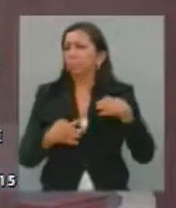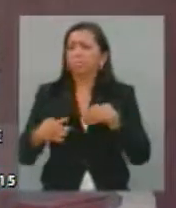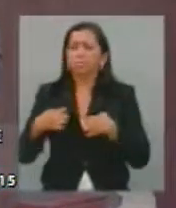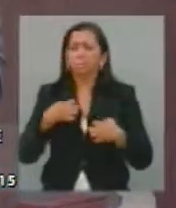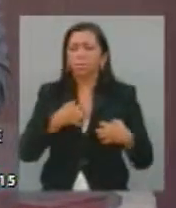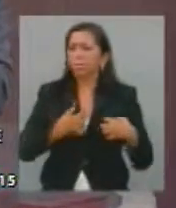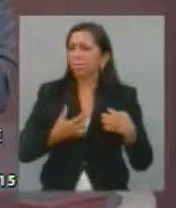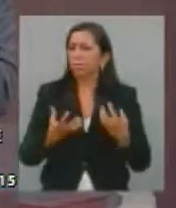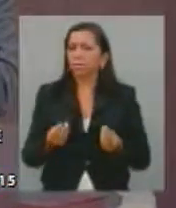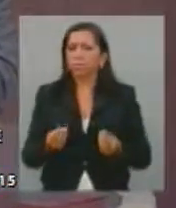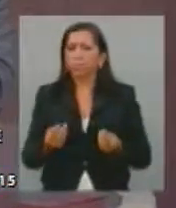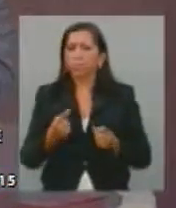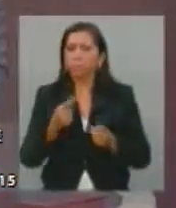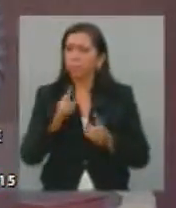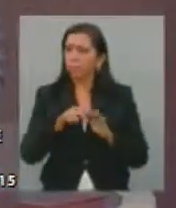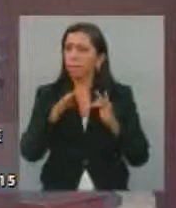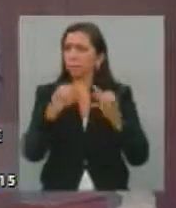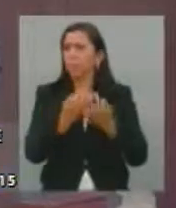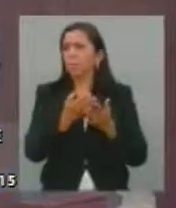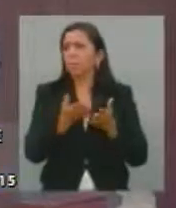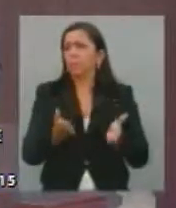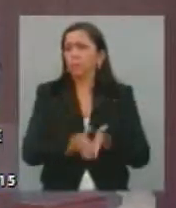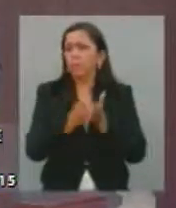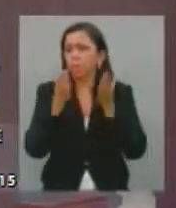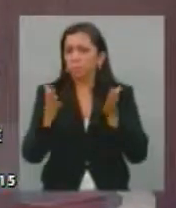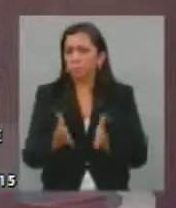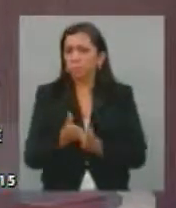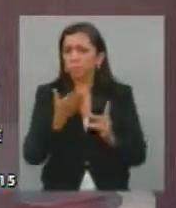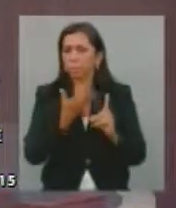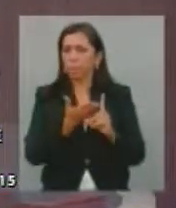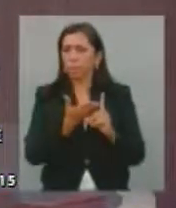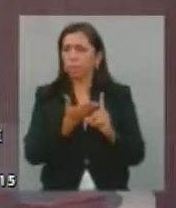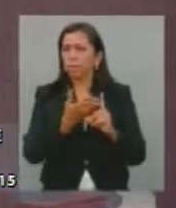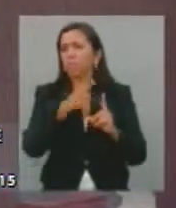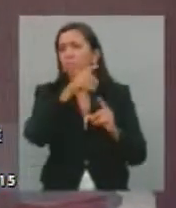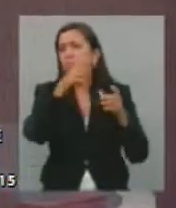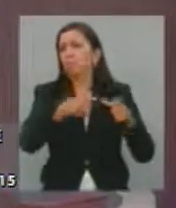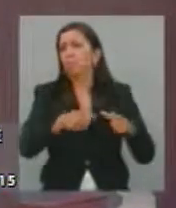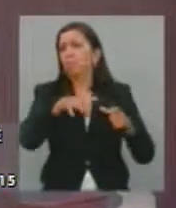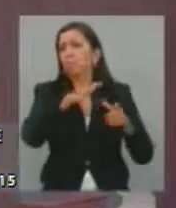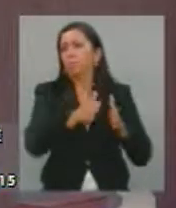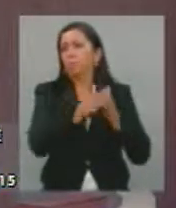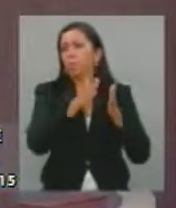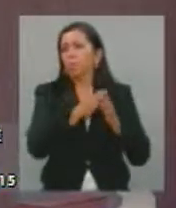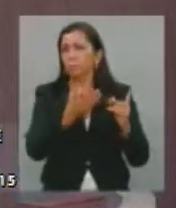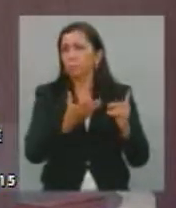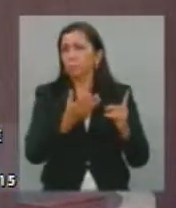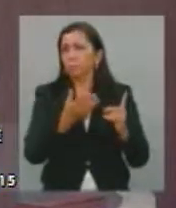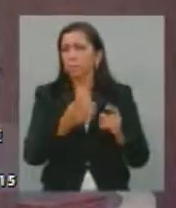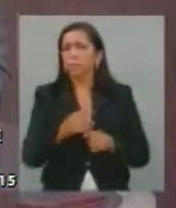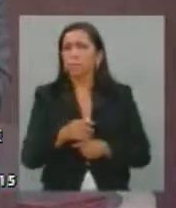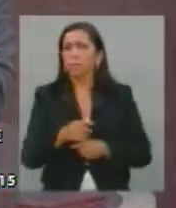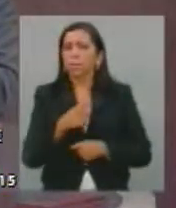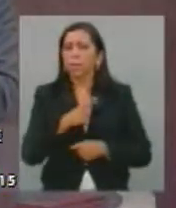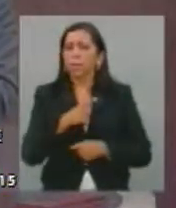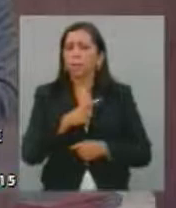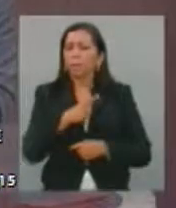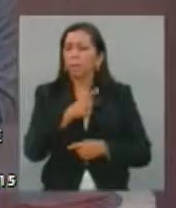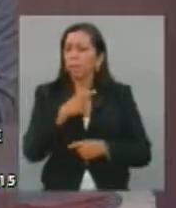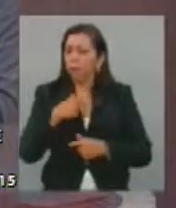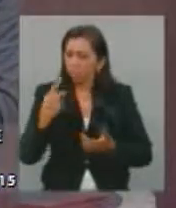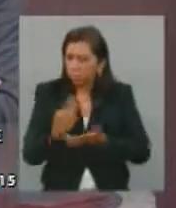Porque é uma família pobre, da periferia de Fortaleza, que como tantas outras, se vê